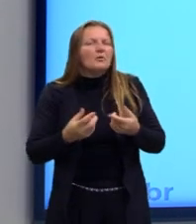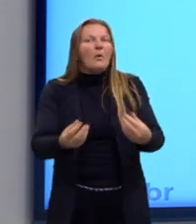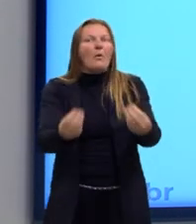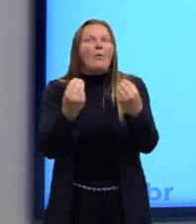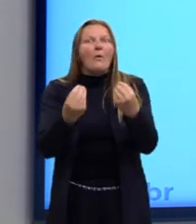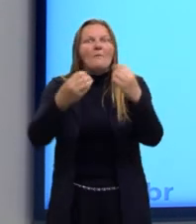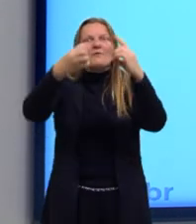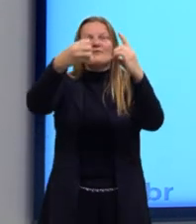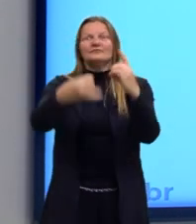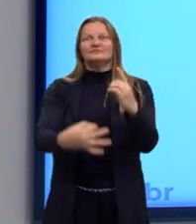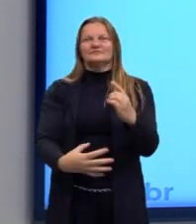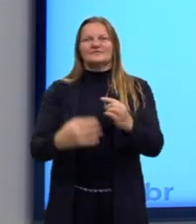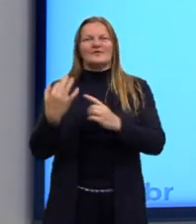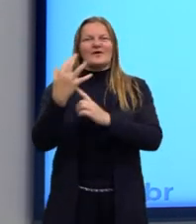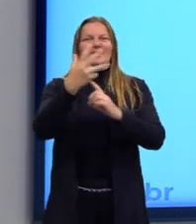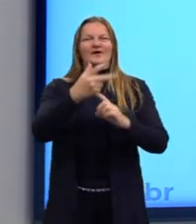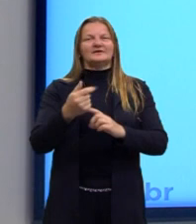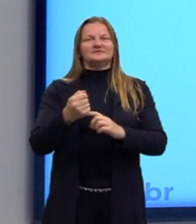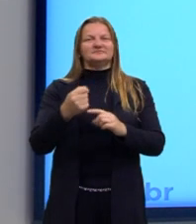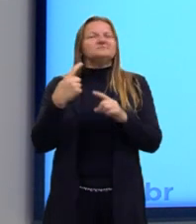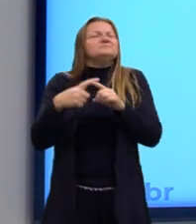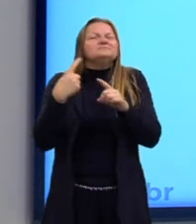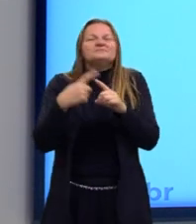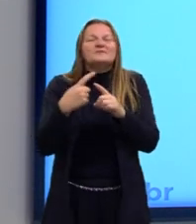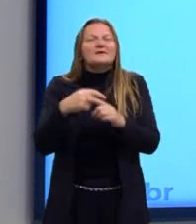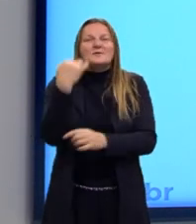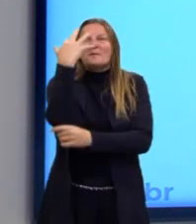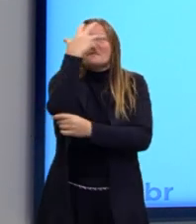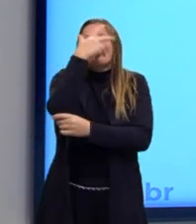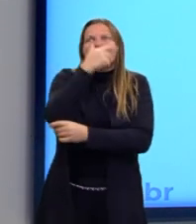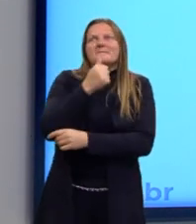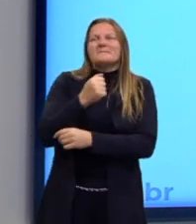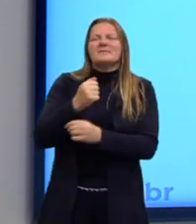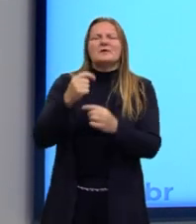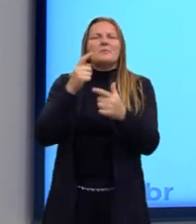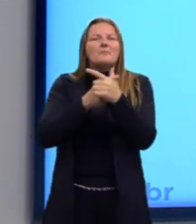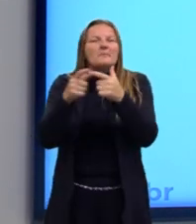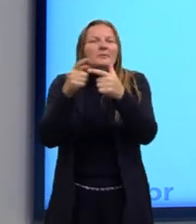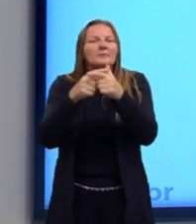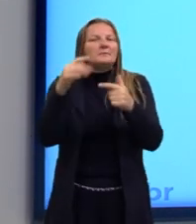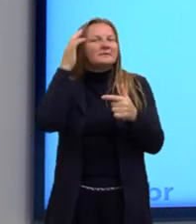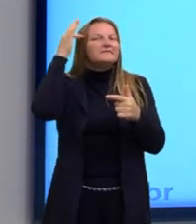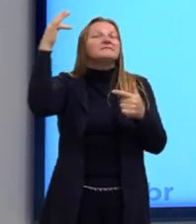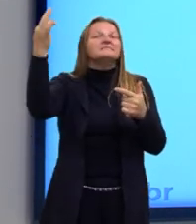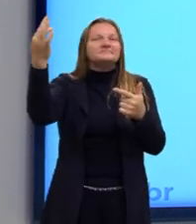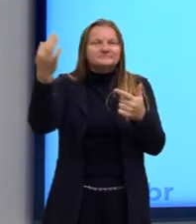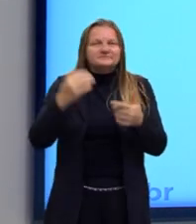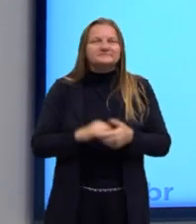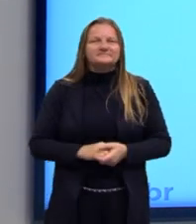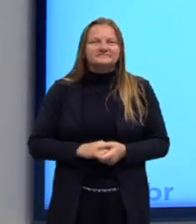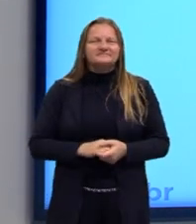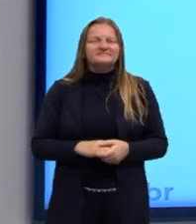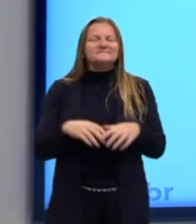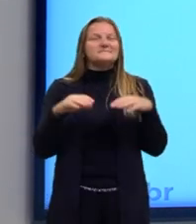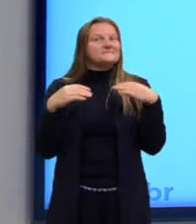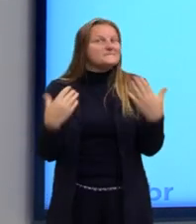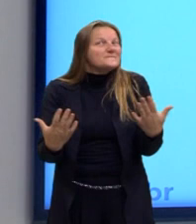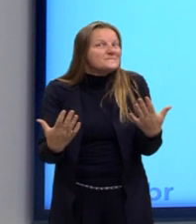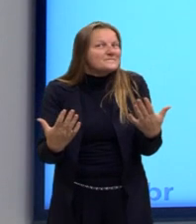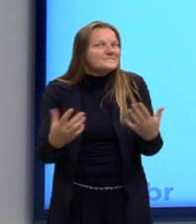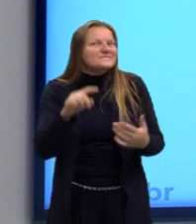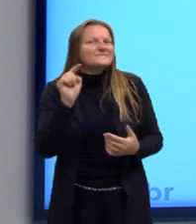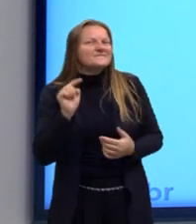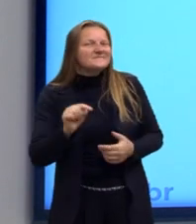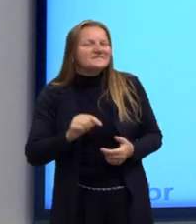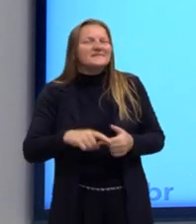definir a arte? Por que a questão da arte, da beleza é um problema filosófico? Então, por que a